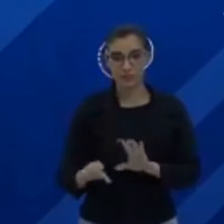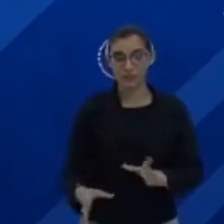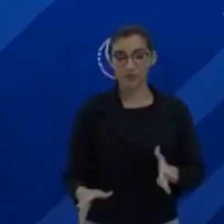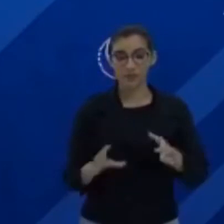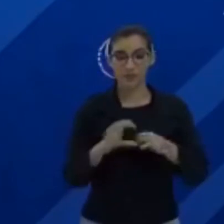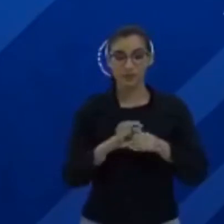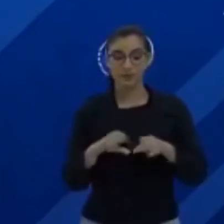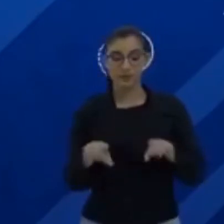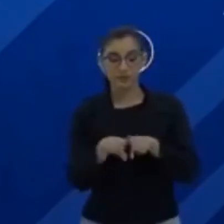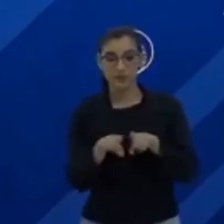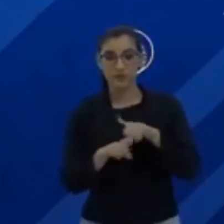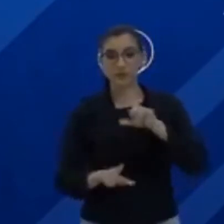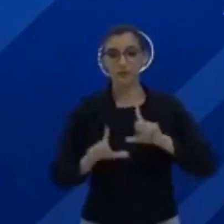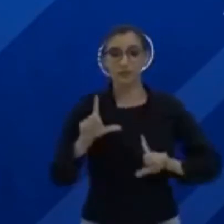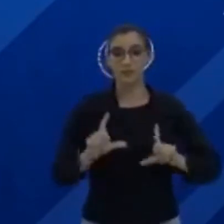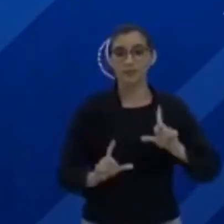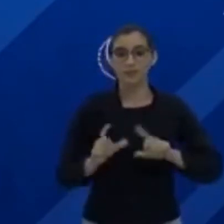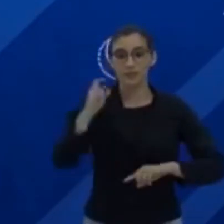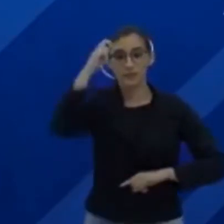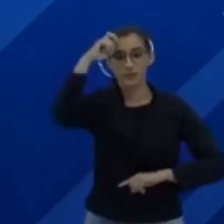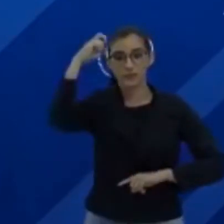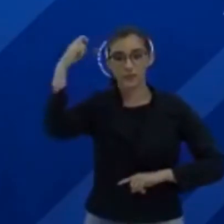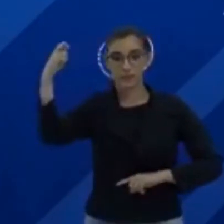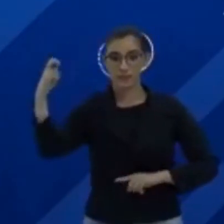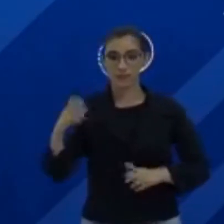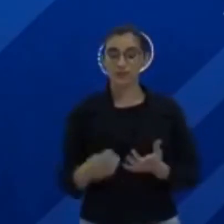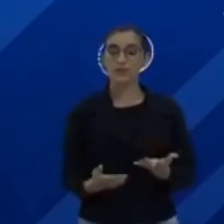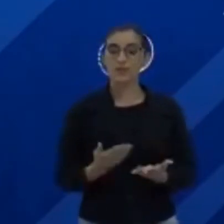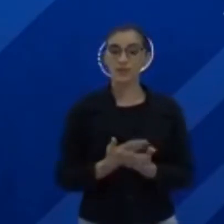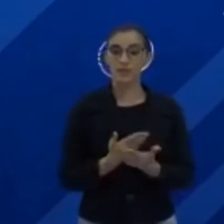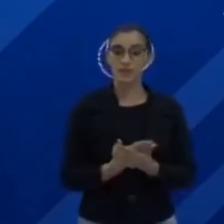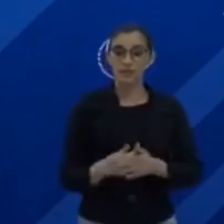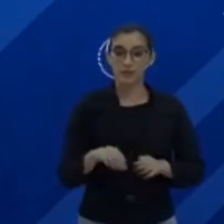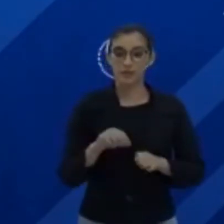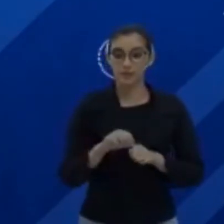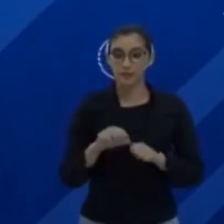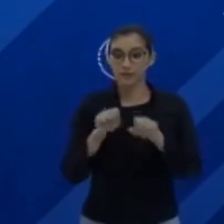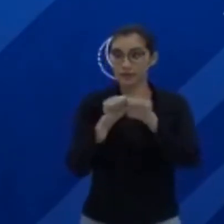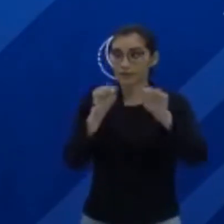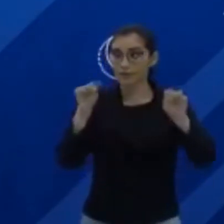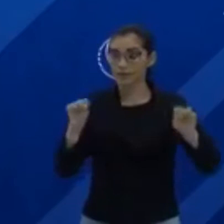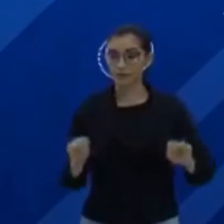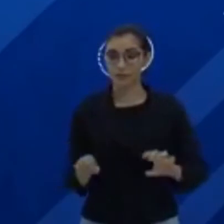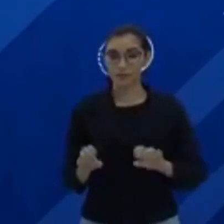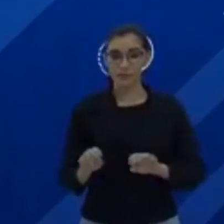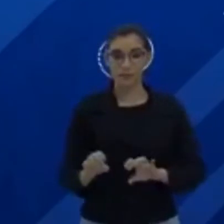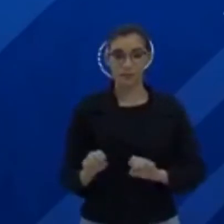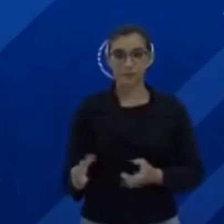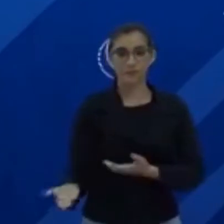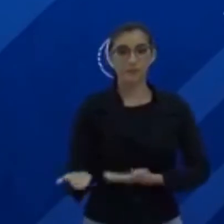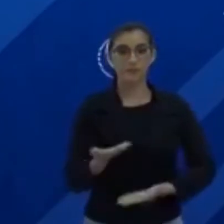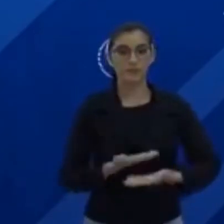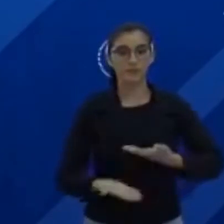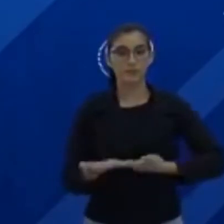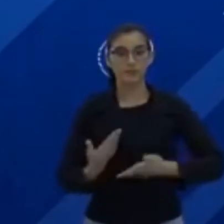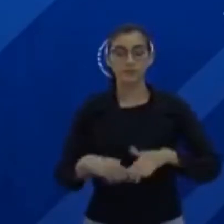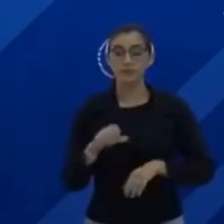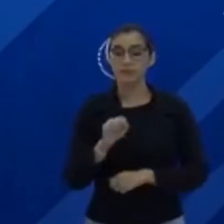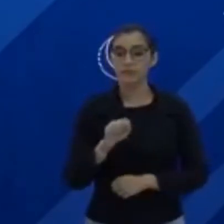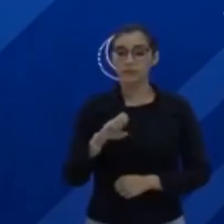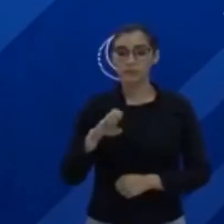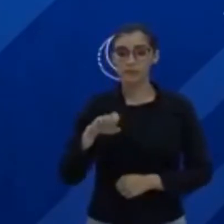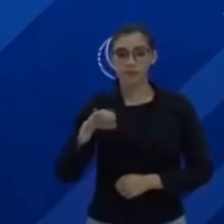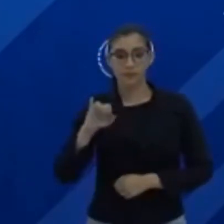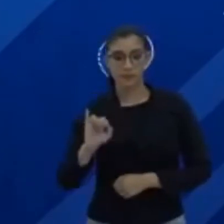parceria com a Rede Cultura de Comunicação. Essas aulas são produzidas pelo Sistema Educacional Interativo, o SEI, que é o